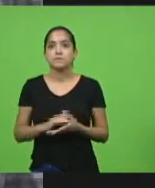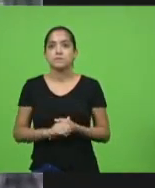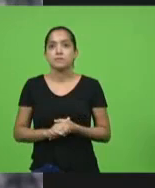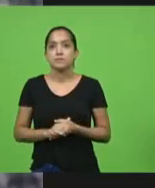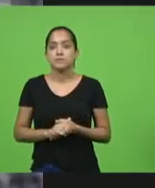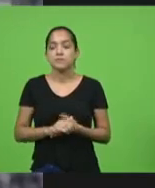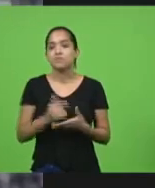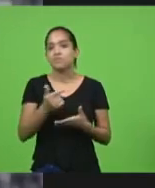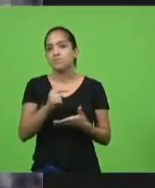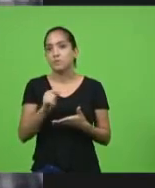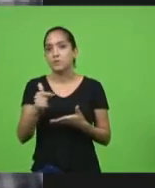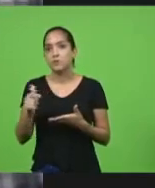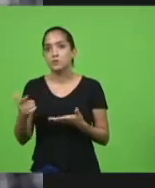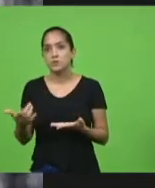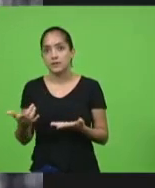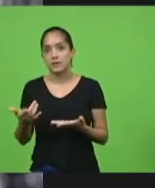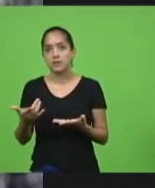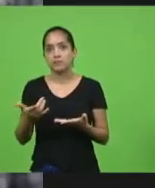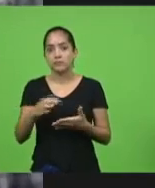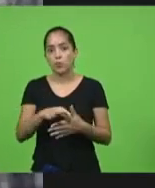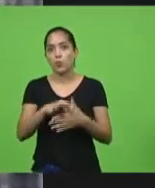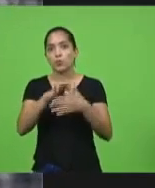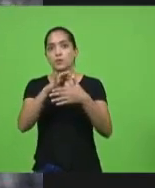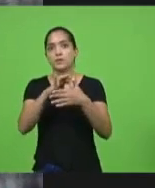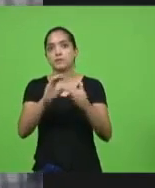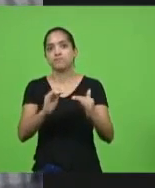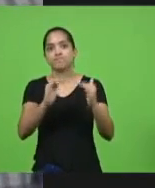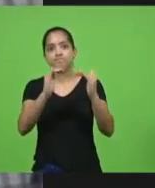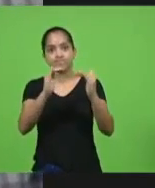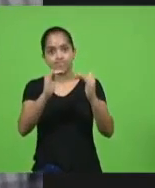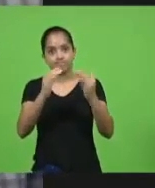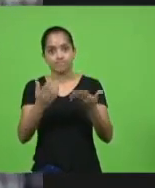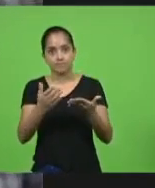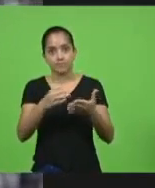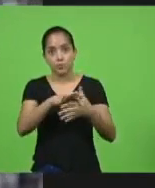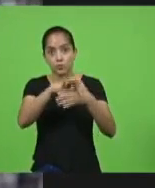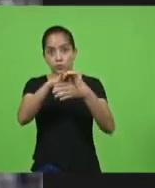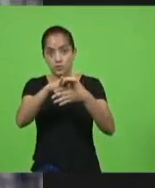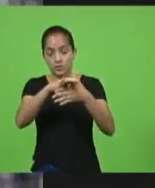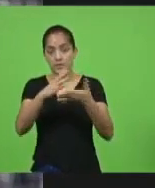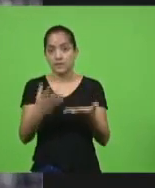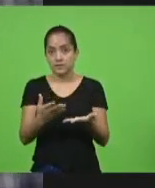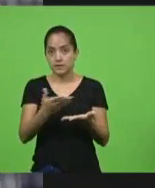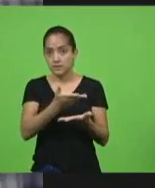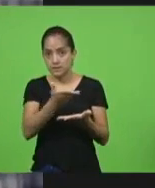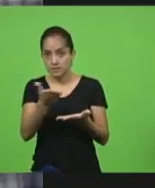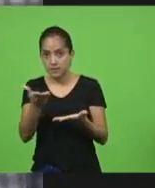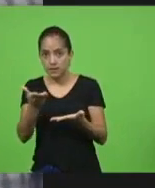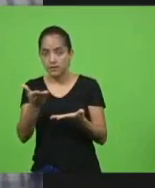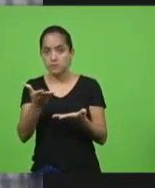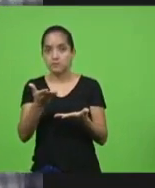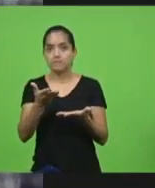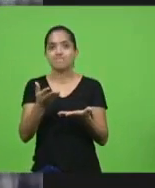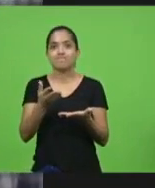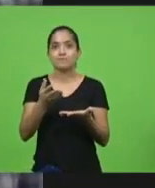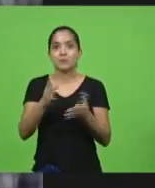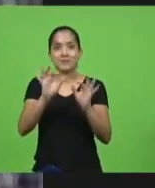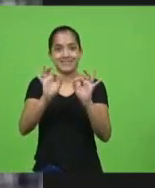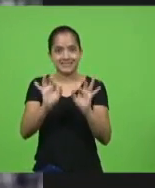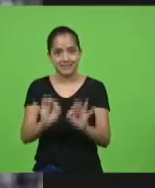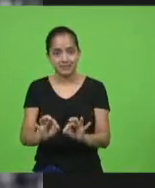no seu líder maior, nos seus líderes, uma definição pontual